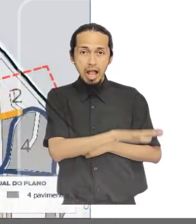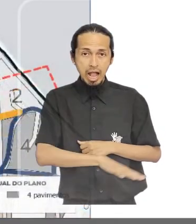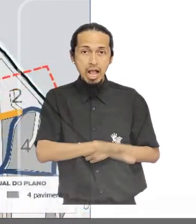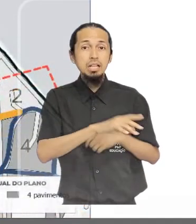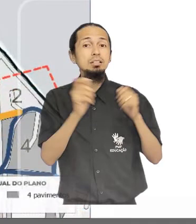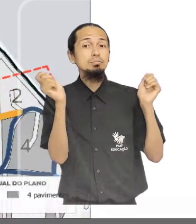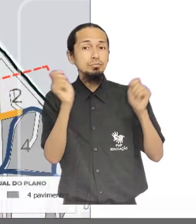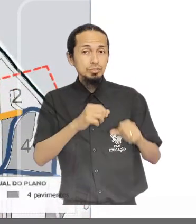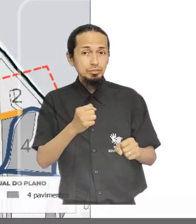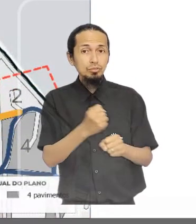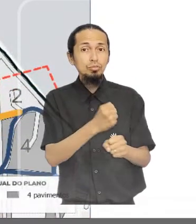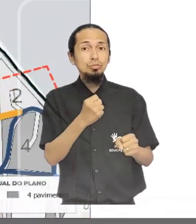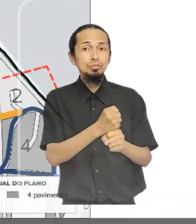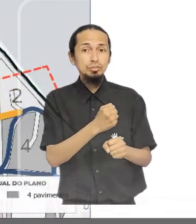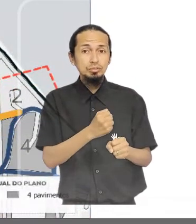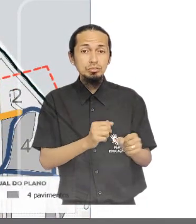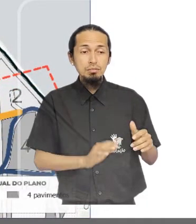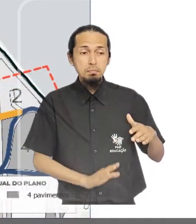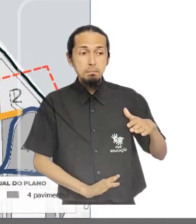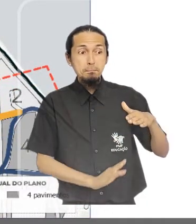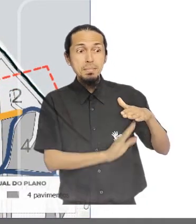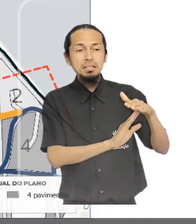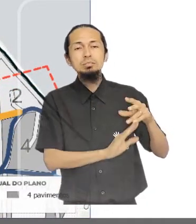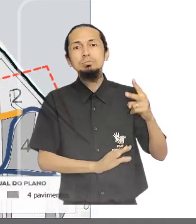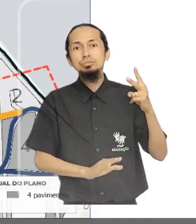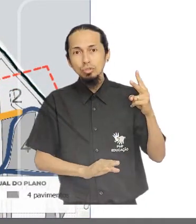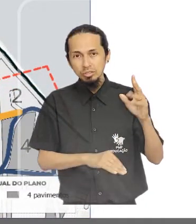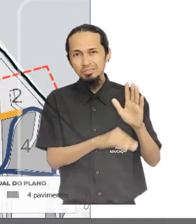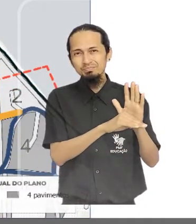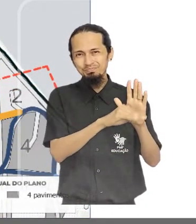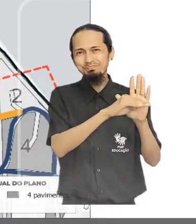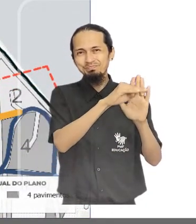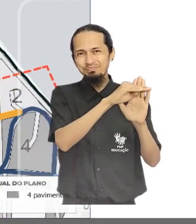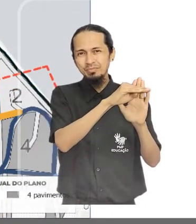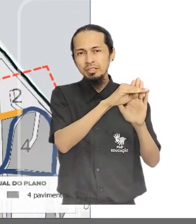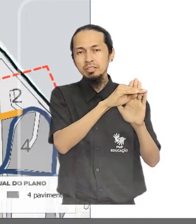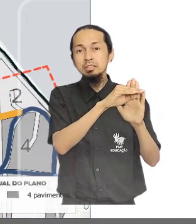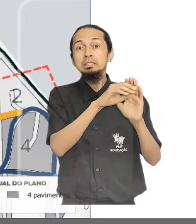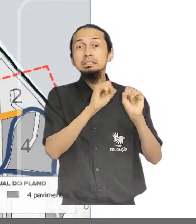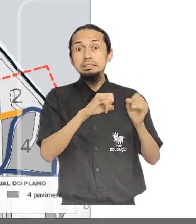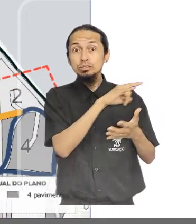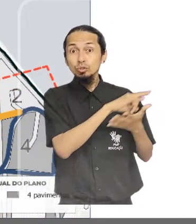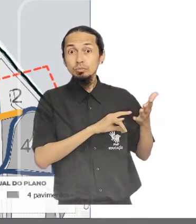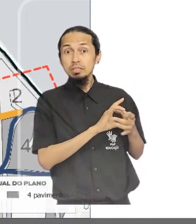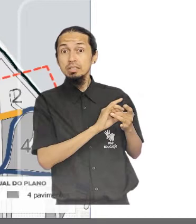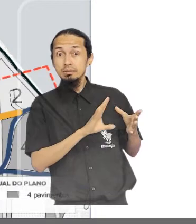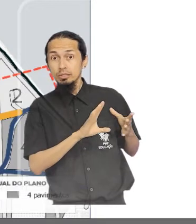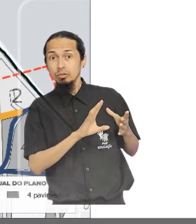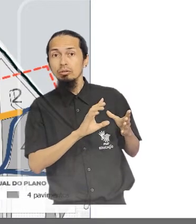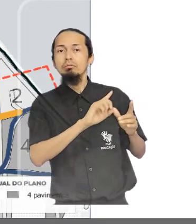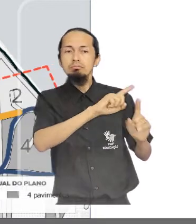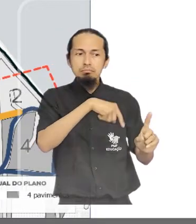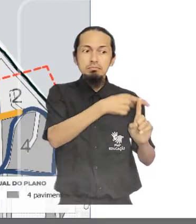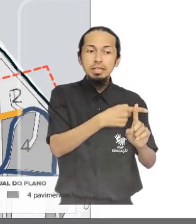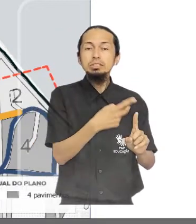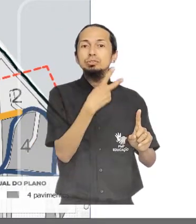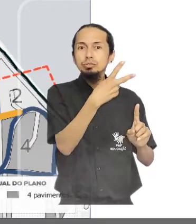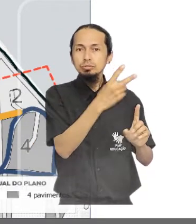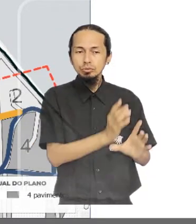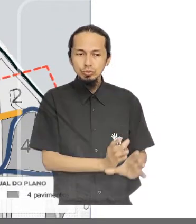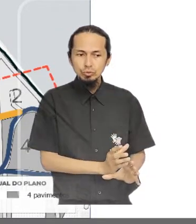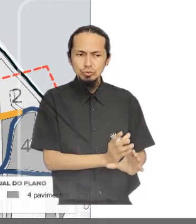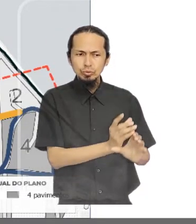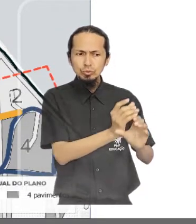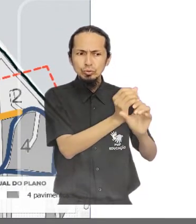Áreas onde já é permitida a construção de no máximo dois pavimentos poderão somar, mediante outorga onerosa, até dois